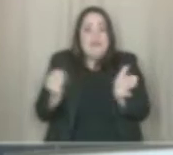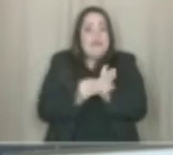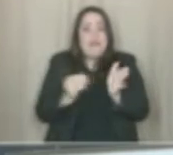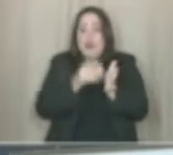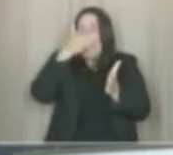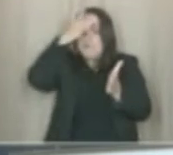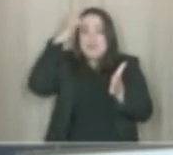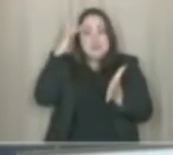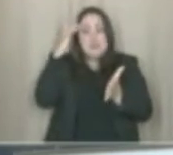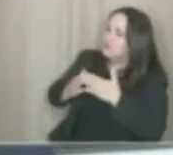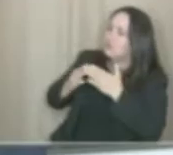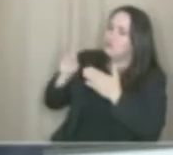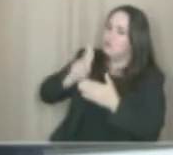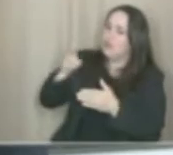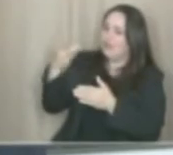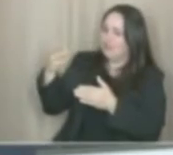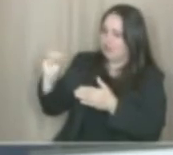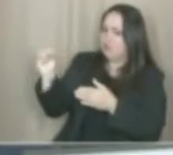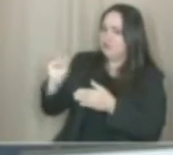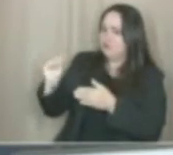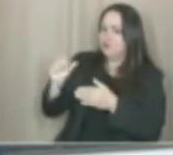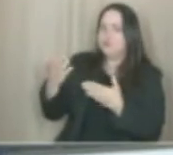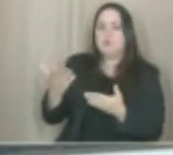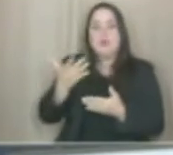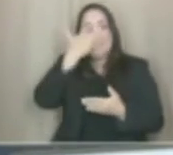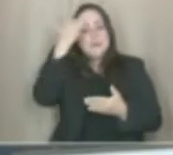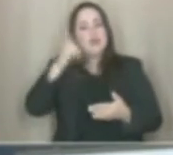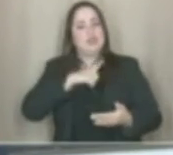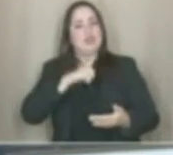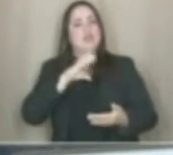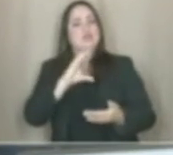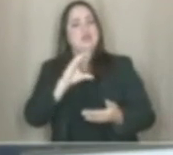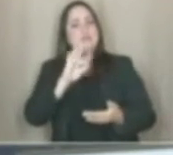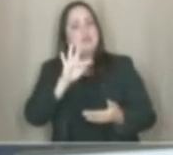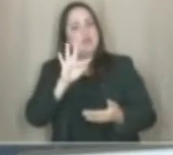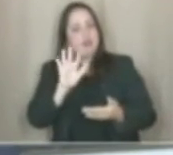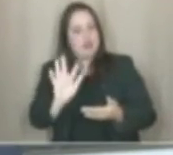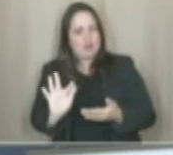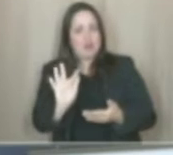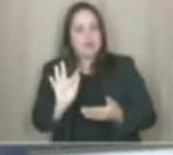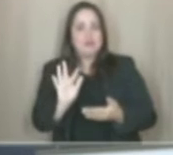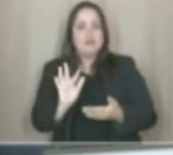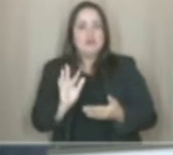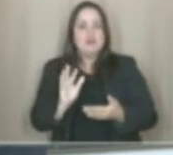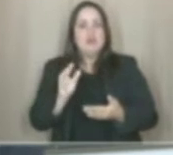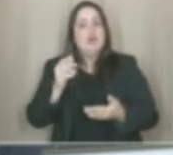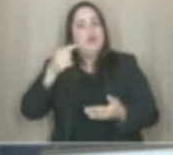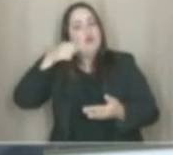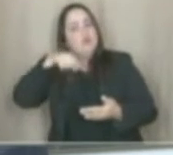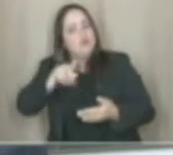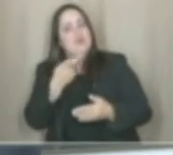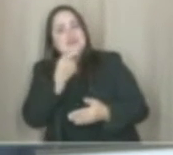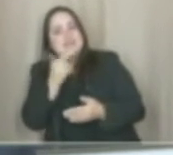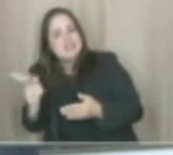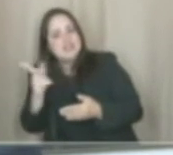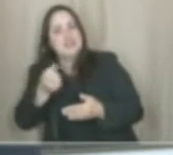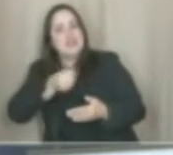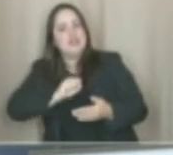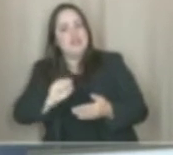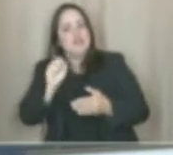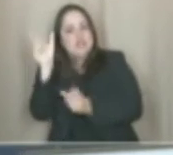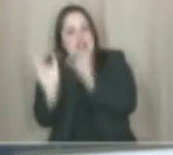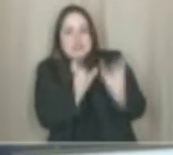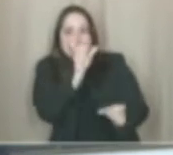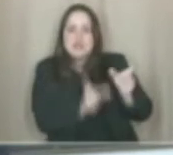o dinheiro a que tem direito. Algumas pessoas que têm o CPF não cadastrado na prefeitura receberam a visita da defesa civil, dos agentes de